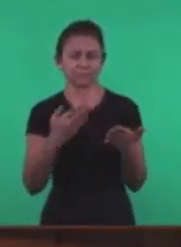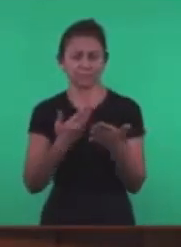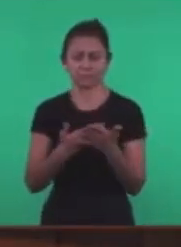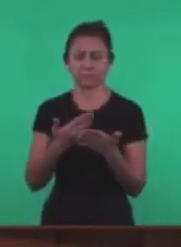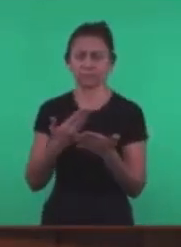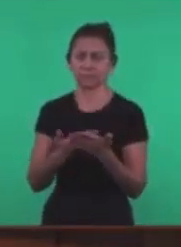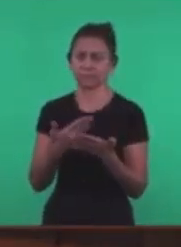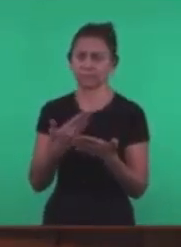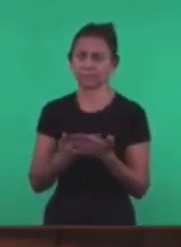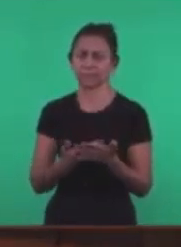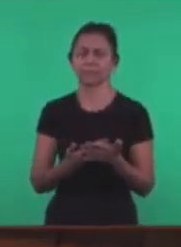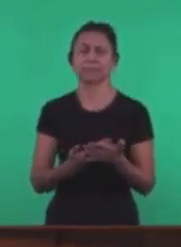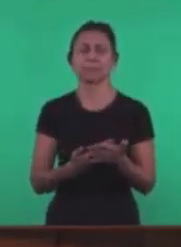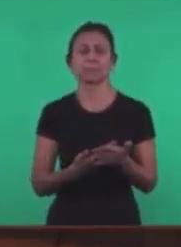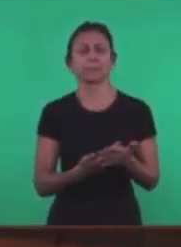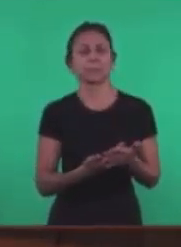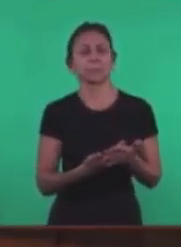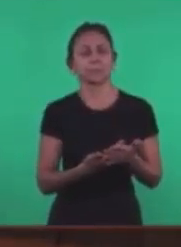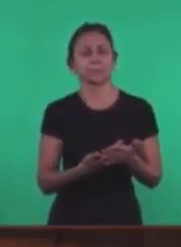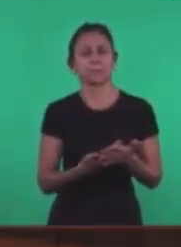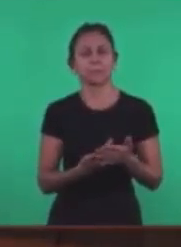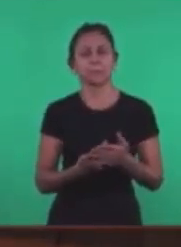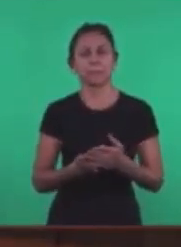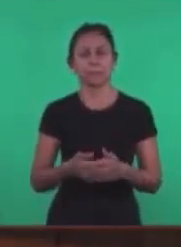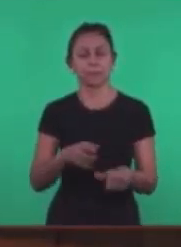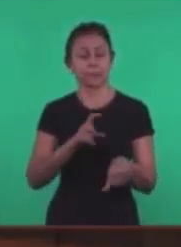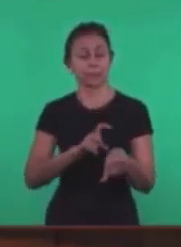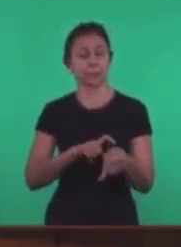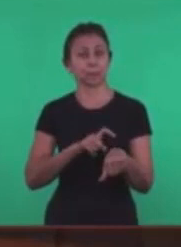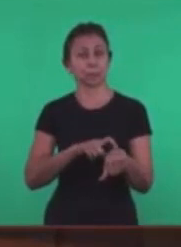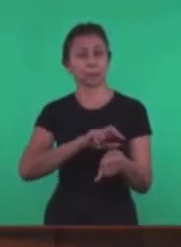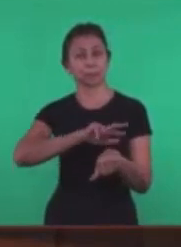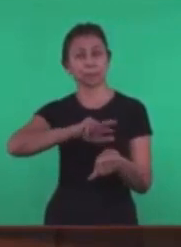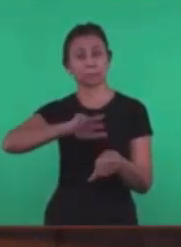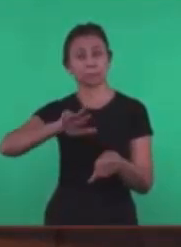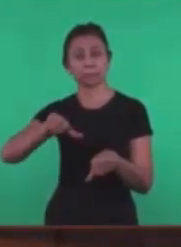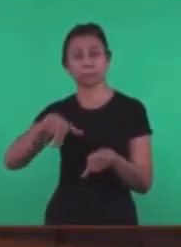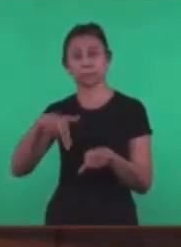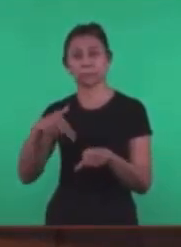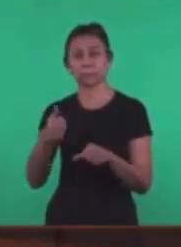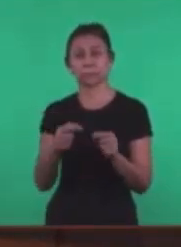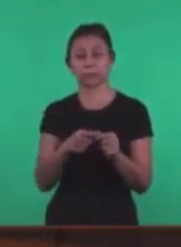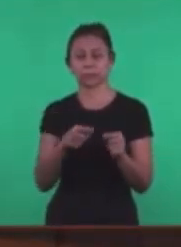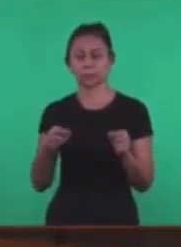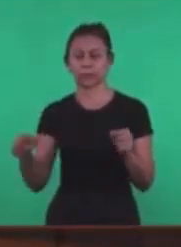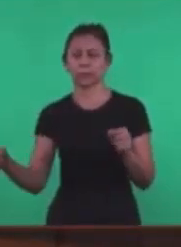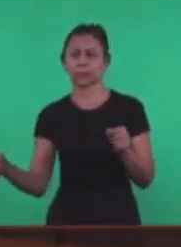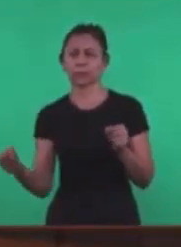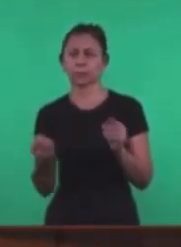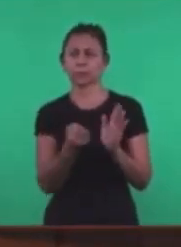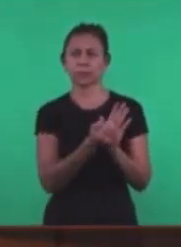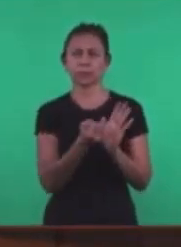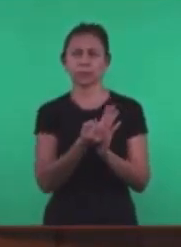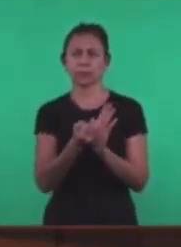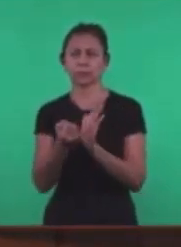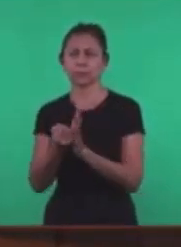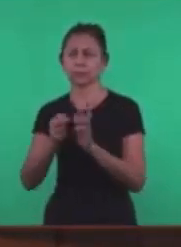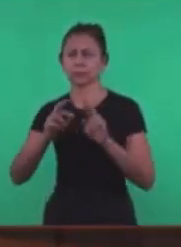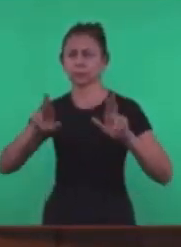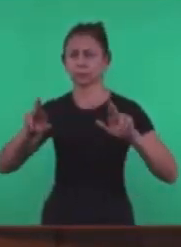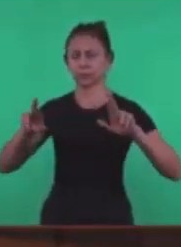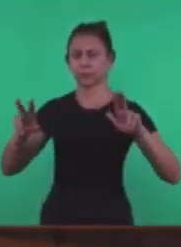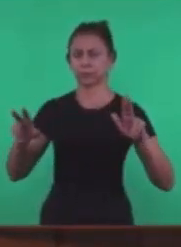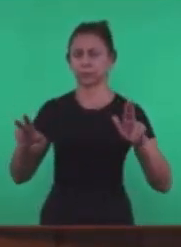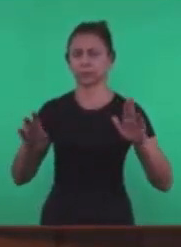Daquilo que está sendo mencionado Os momentos Que são marcados Por tempos Por épocas Mas